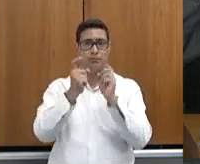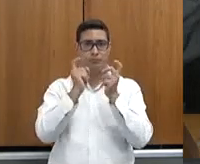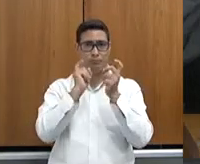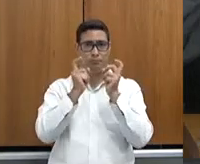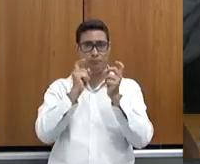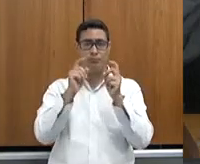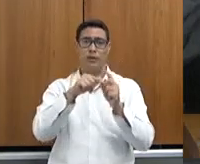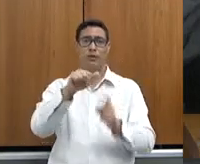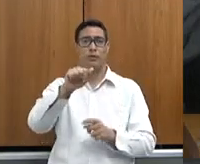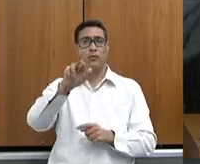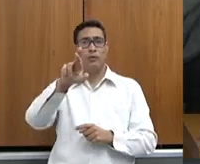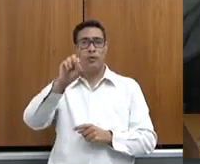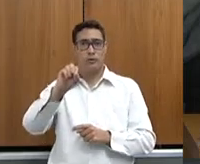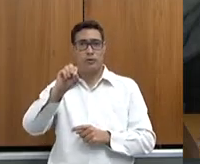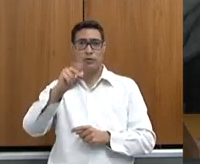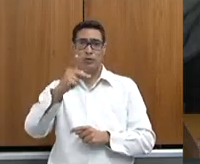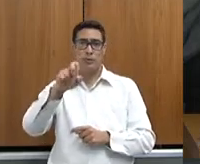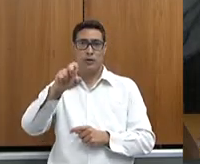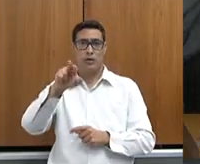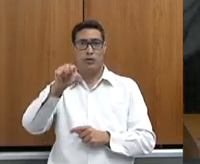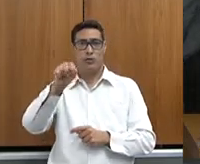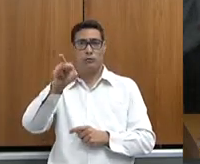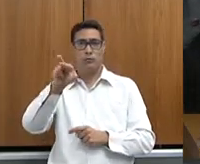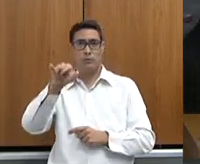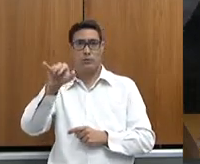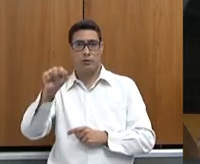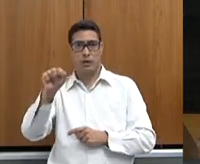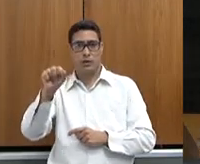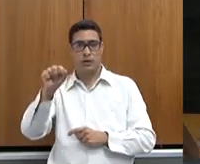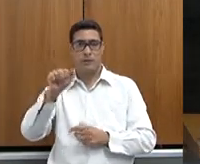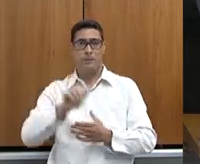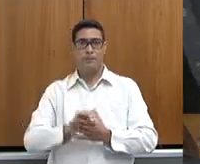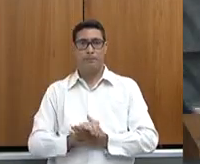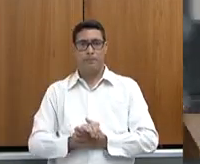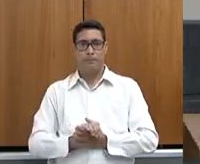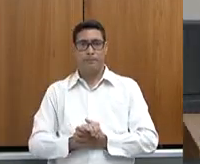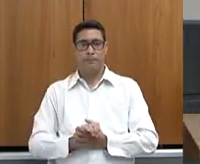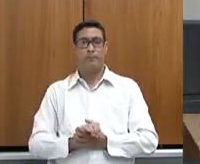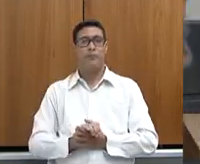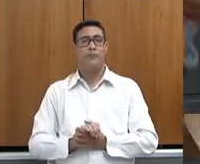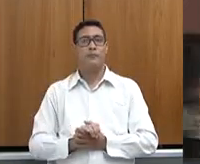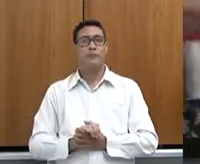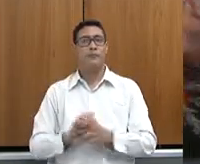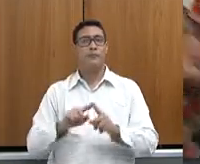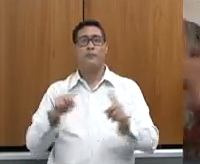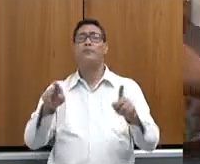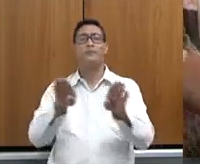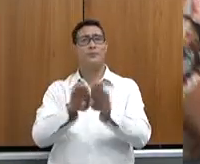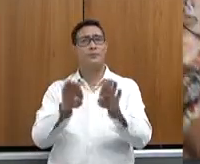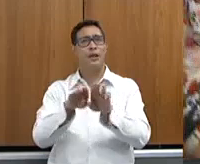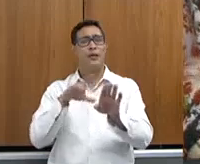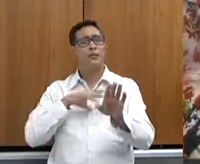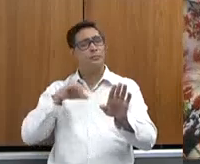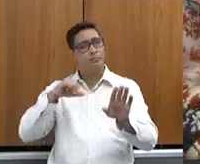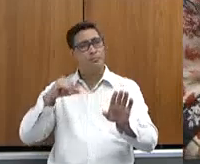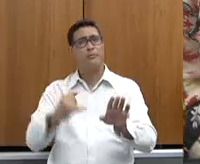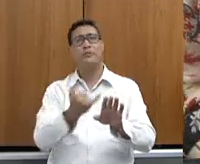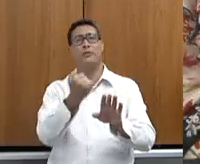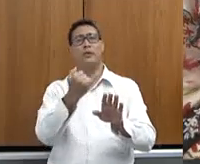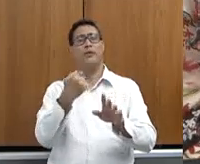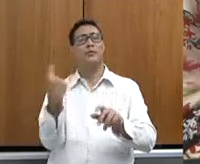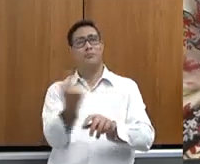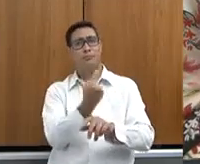nessa legislatura. Eu digo, nós tivemos a oportunidade de, com muitos de vocês,